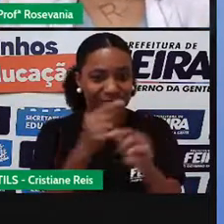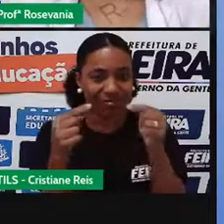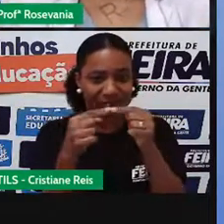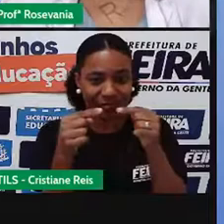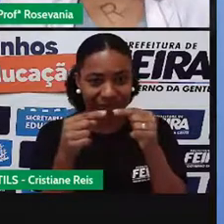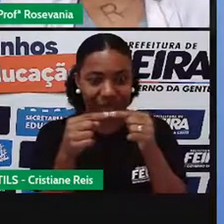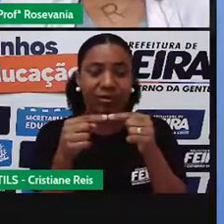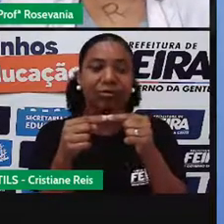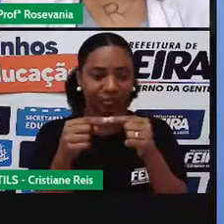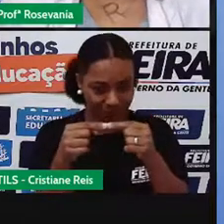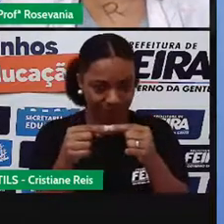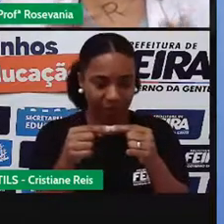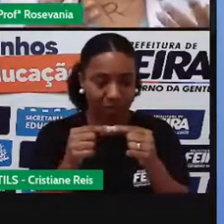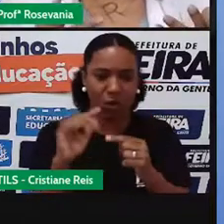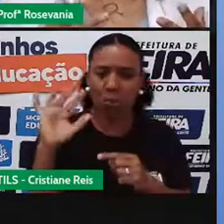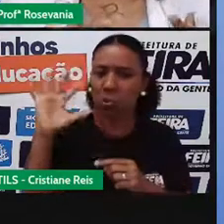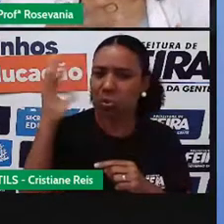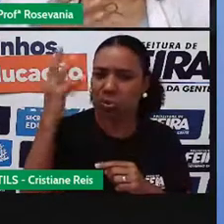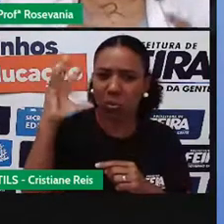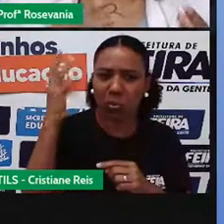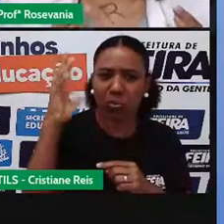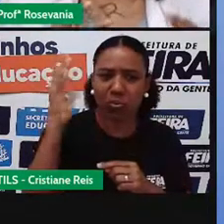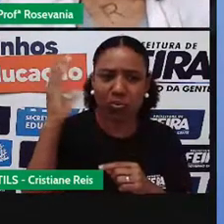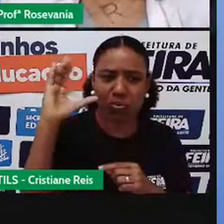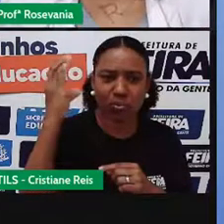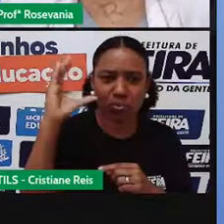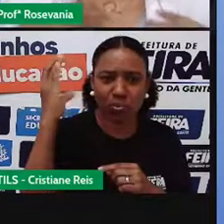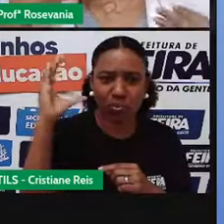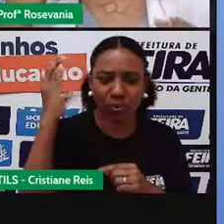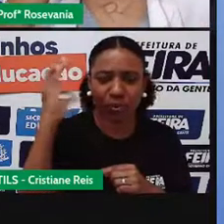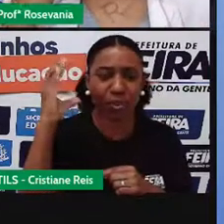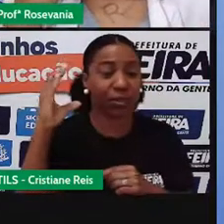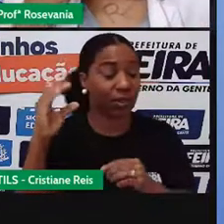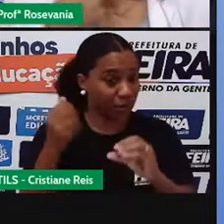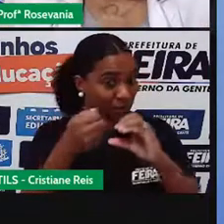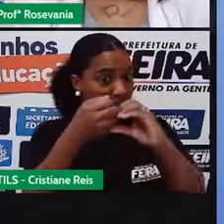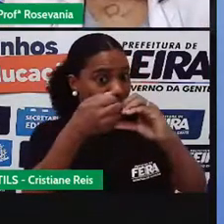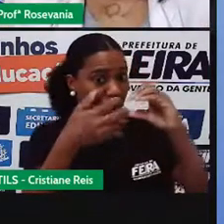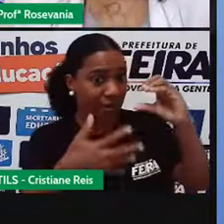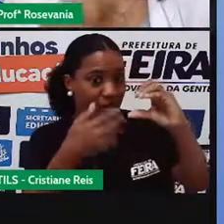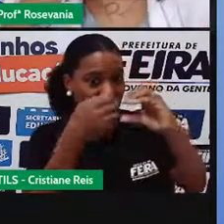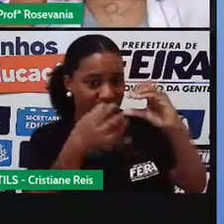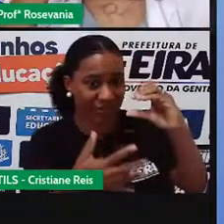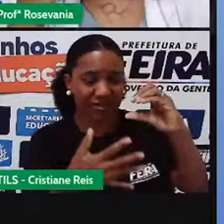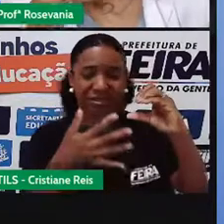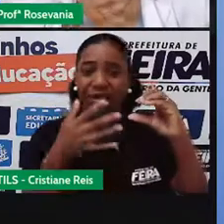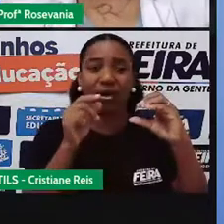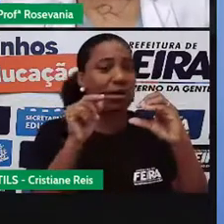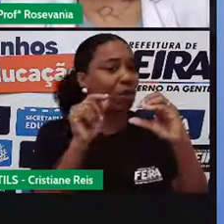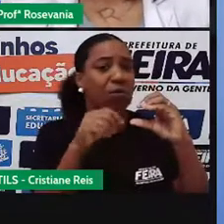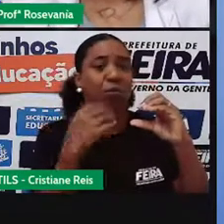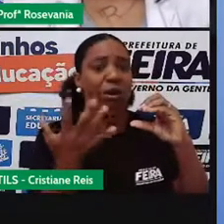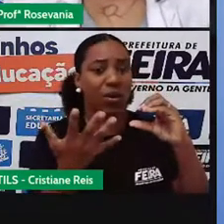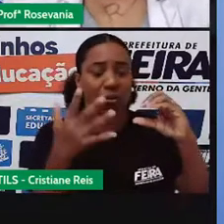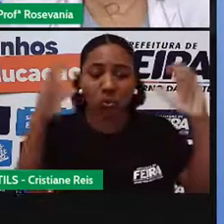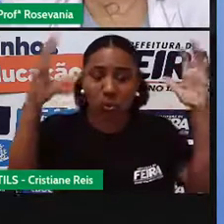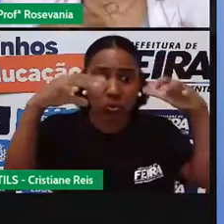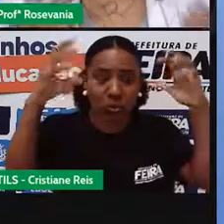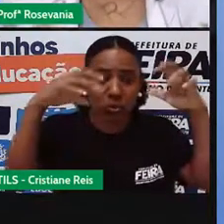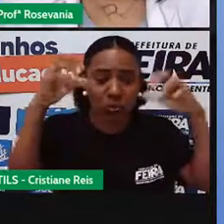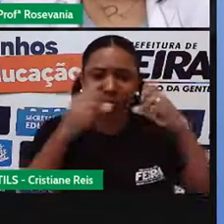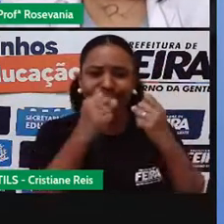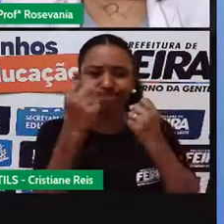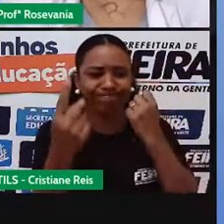né, um clima com características, né, digamos assim, de pouca chuva, com características de altas